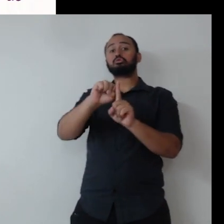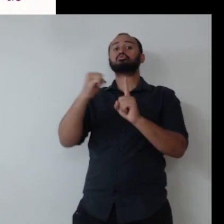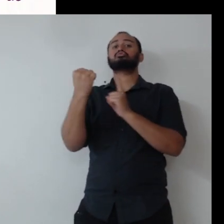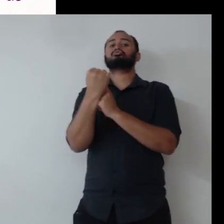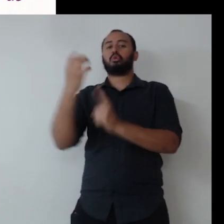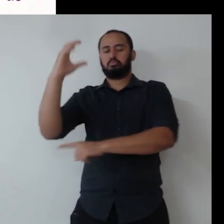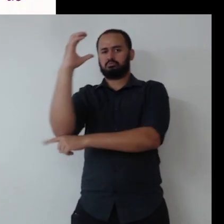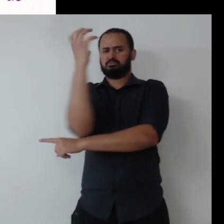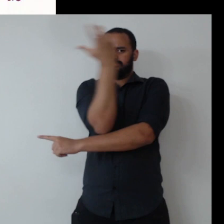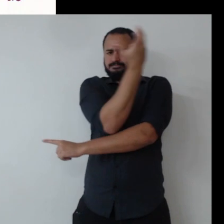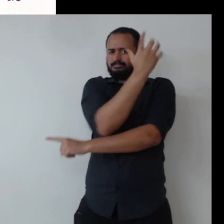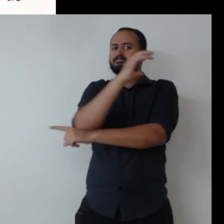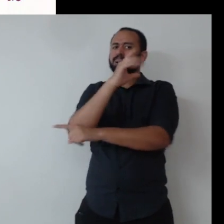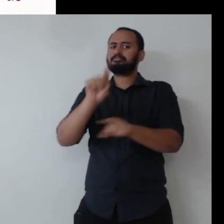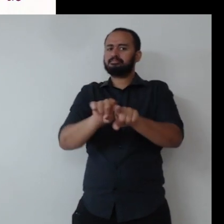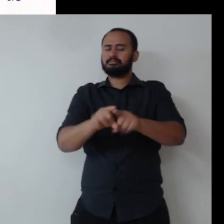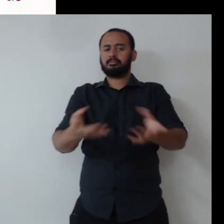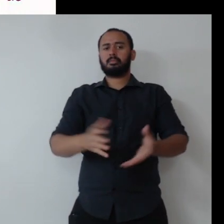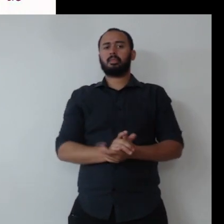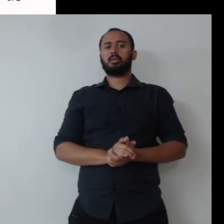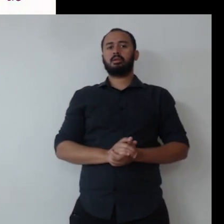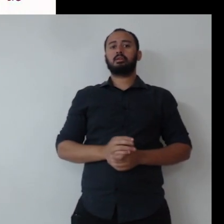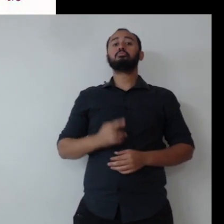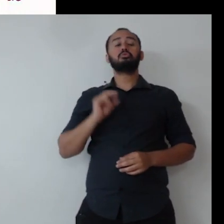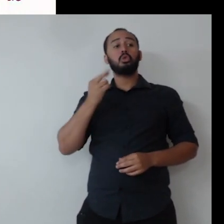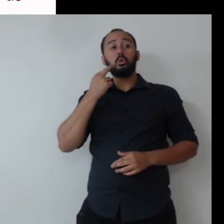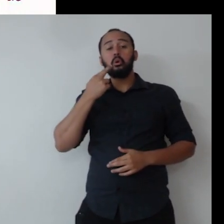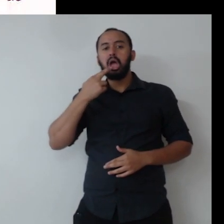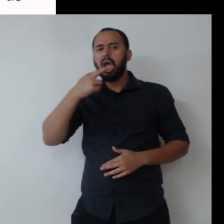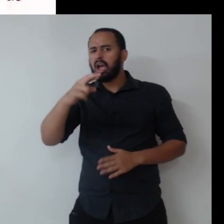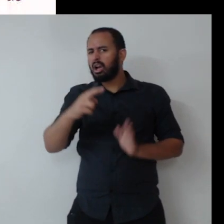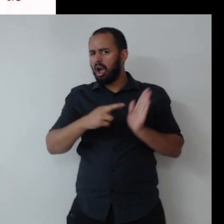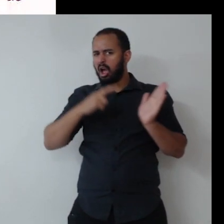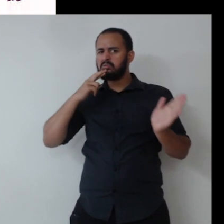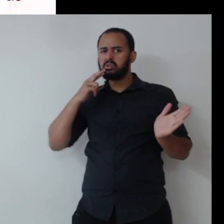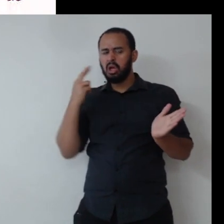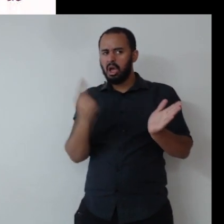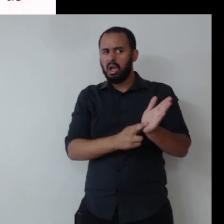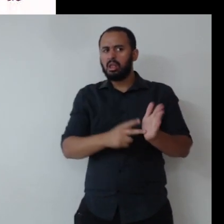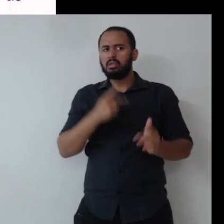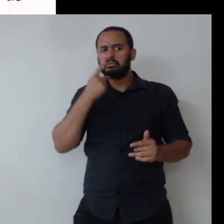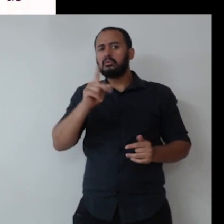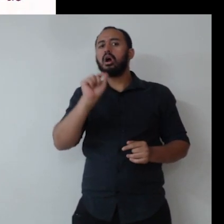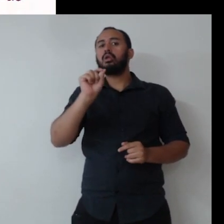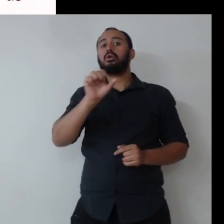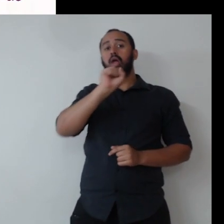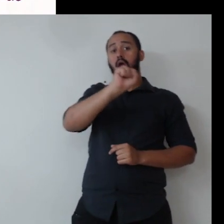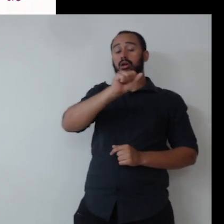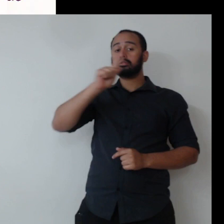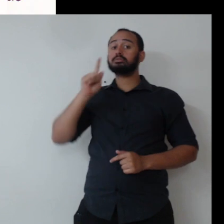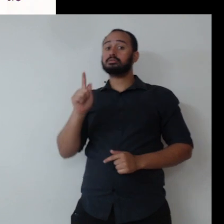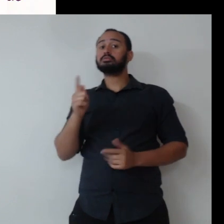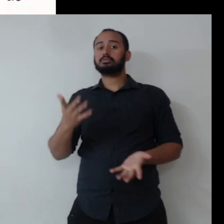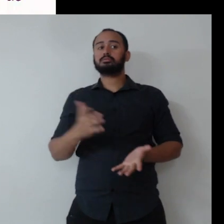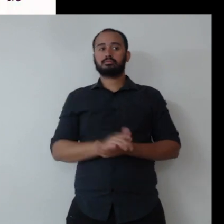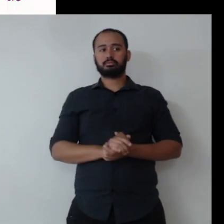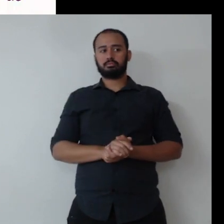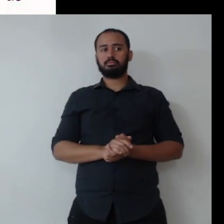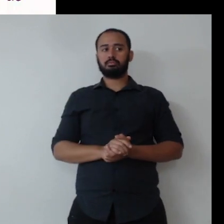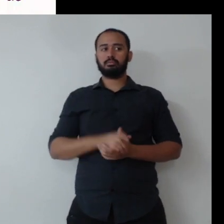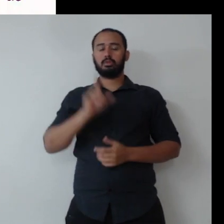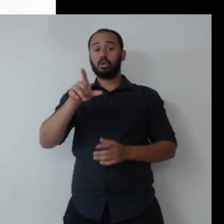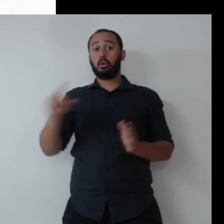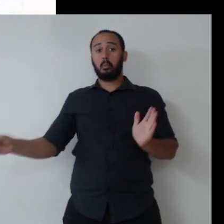O recado do Coffee Anão foi esse. E, no recado, ele fala em ESG. É quando, pela primeira vez, de fato, esse conceito é